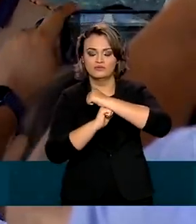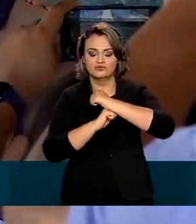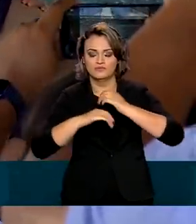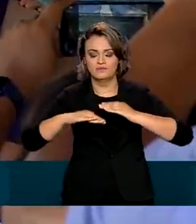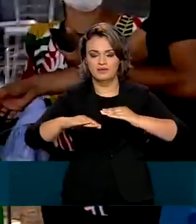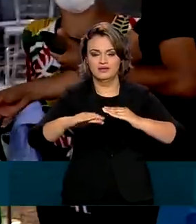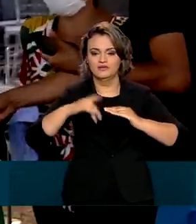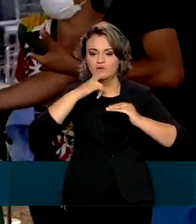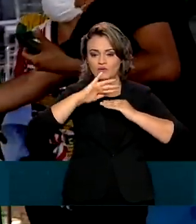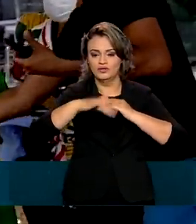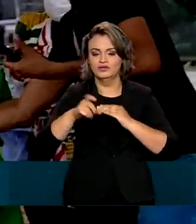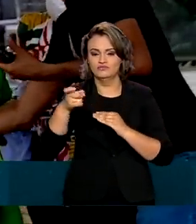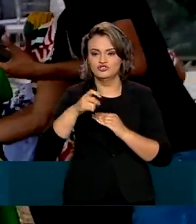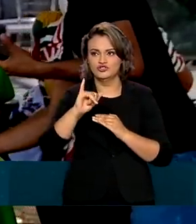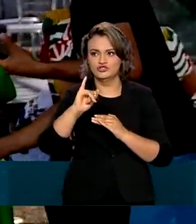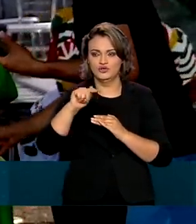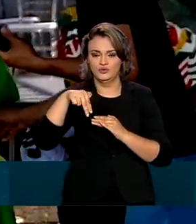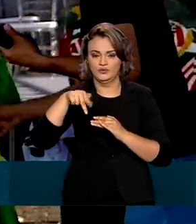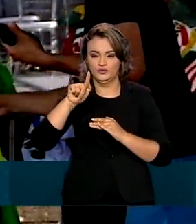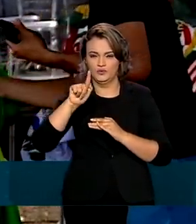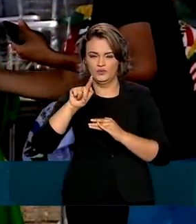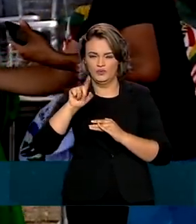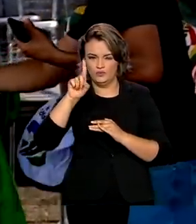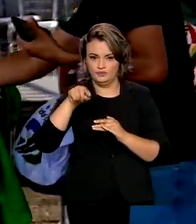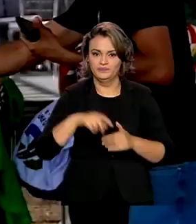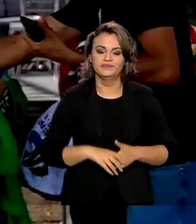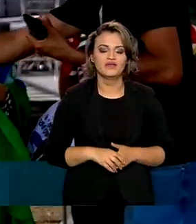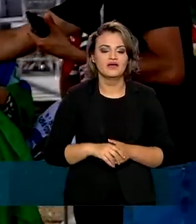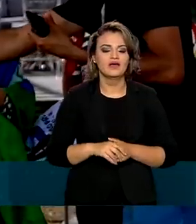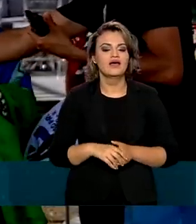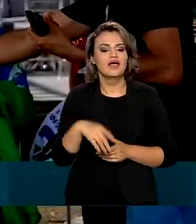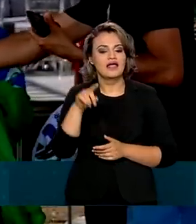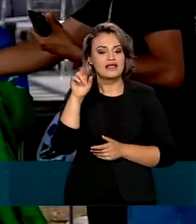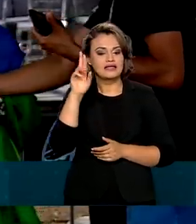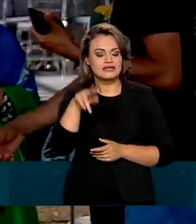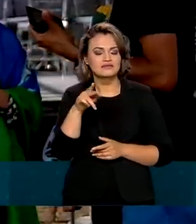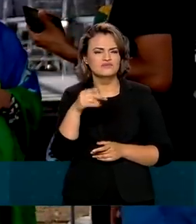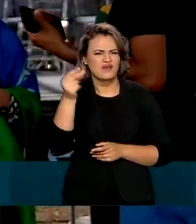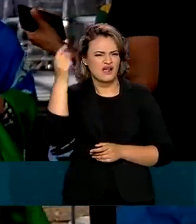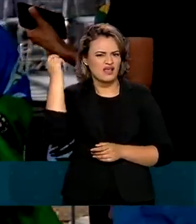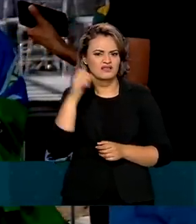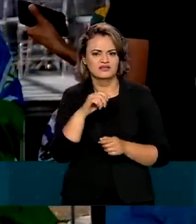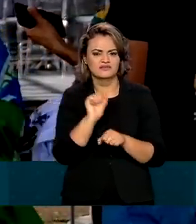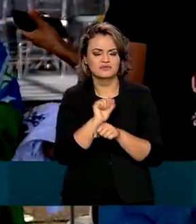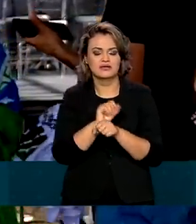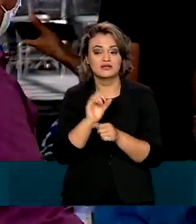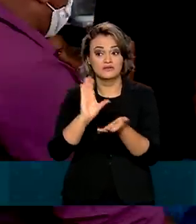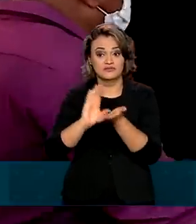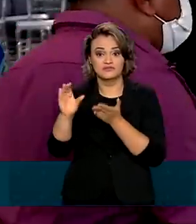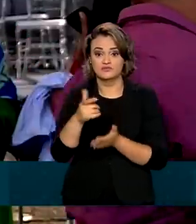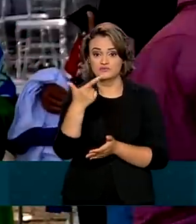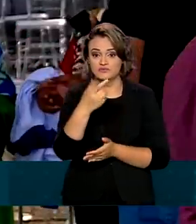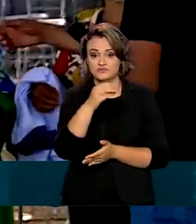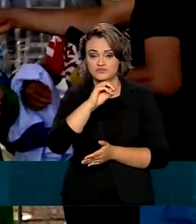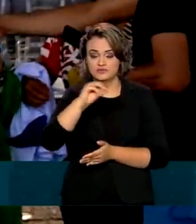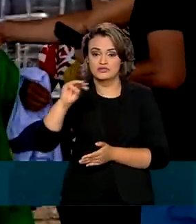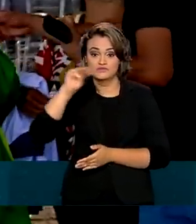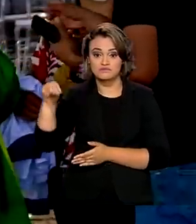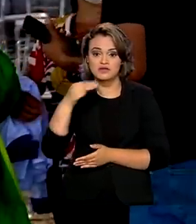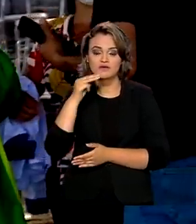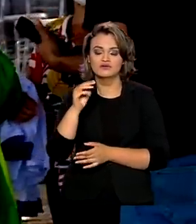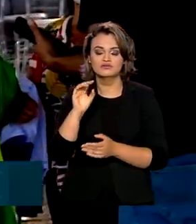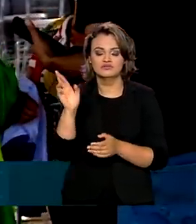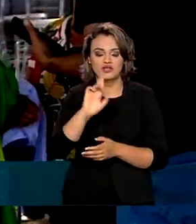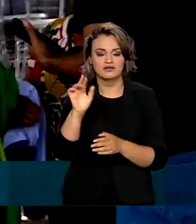o rio Xingu. A ponte é uma demanda antiga da comunidade, serão investidos cerca de 200 milhões de reais na obra, que